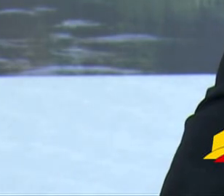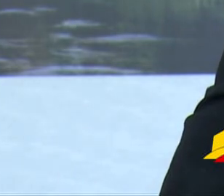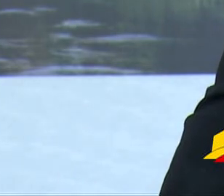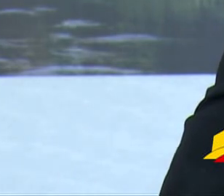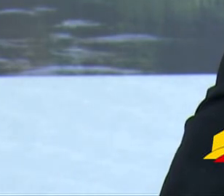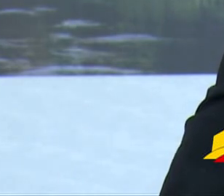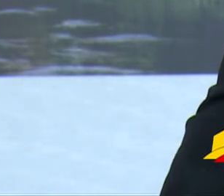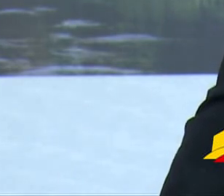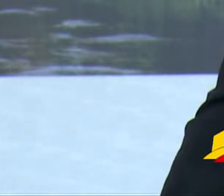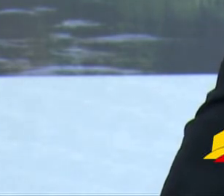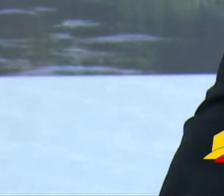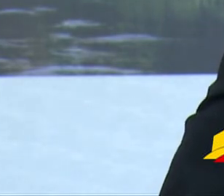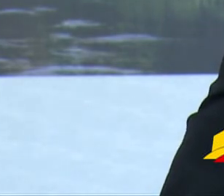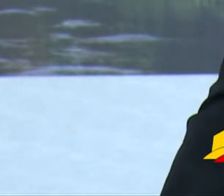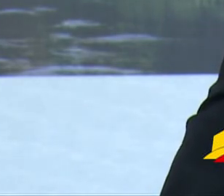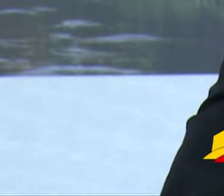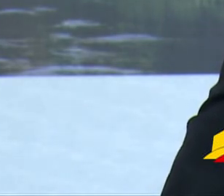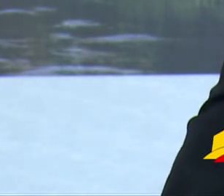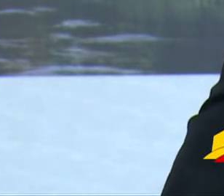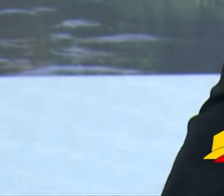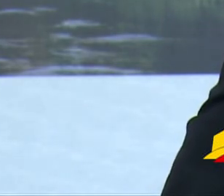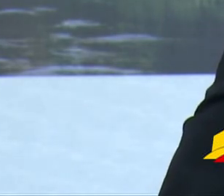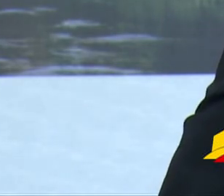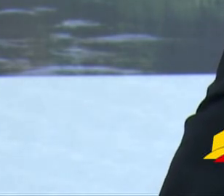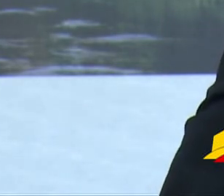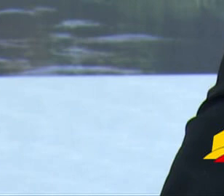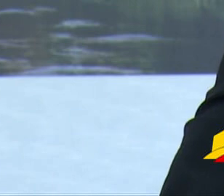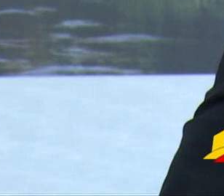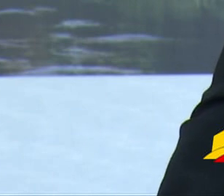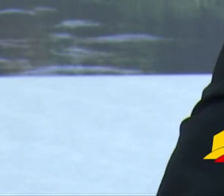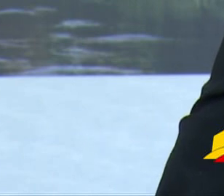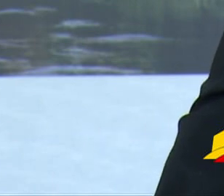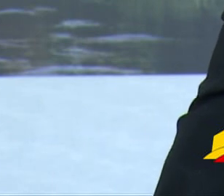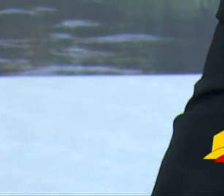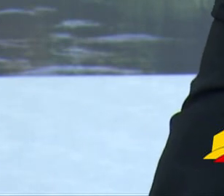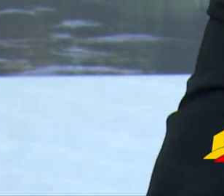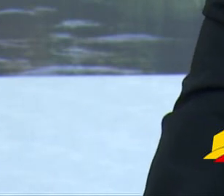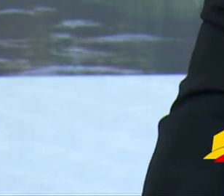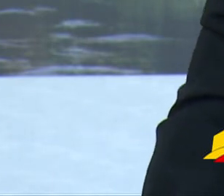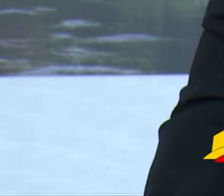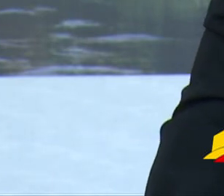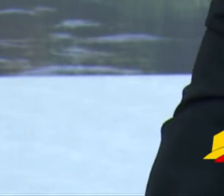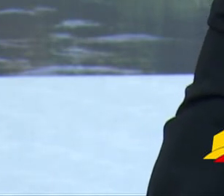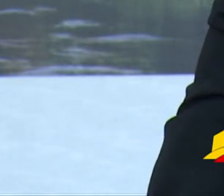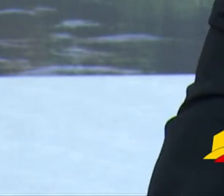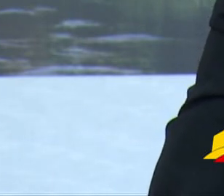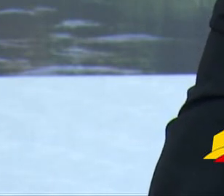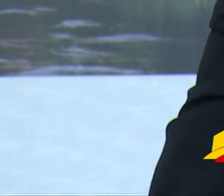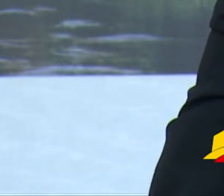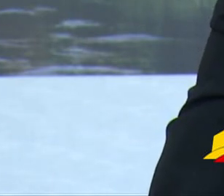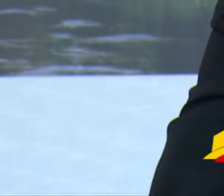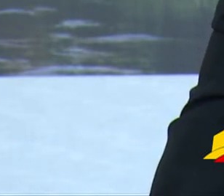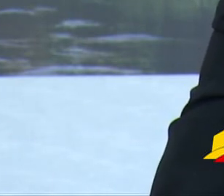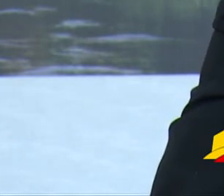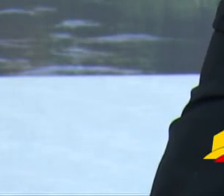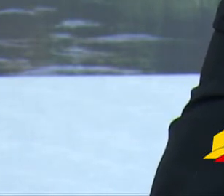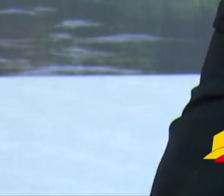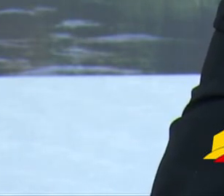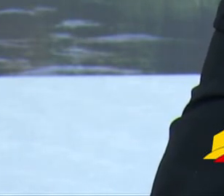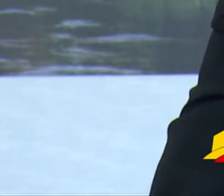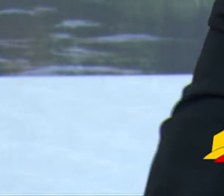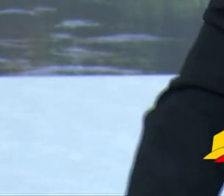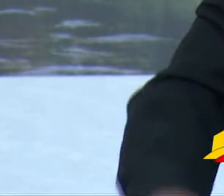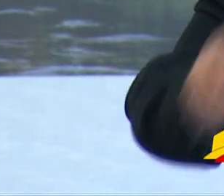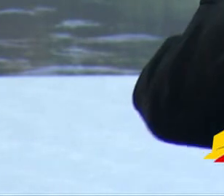titular já era um gasto. É. Entendi. Então, mas a partir de janeiro de 2022 já pode participar. Pode participar, tá bom?